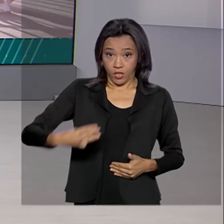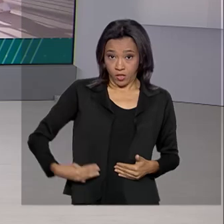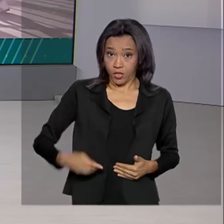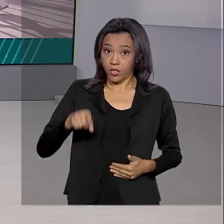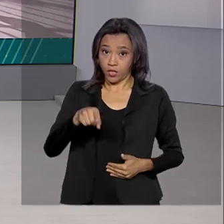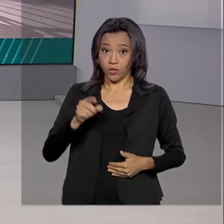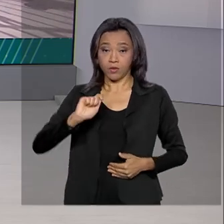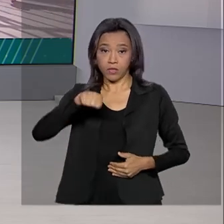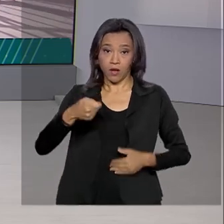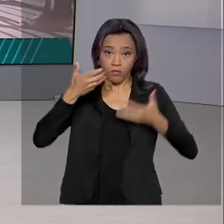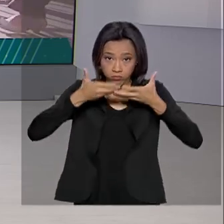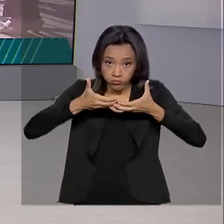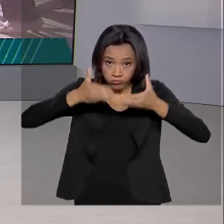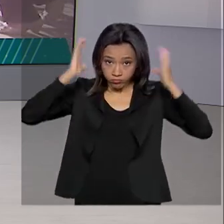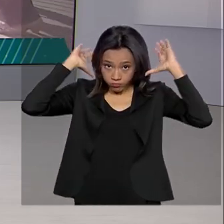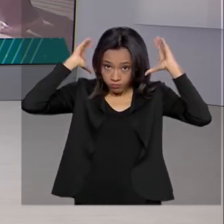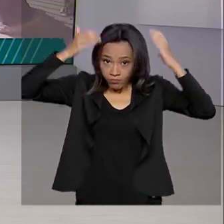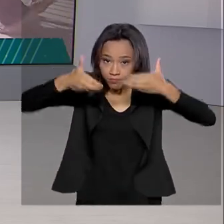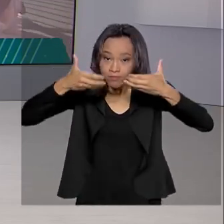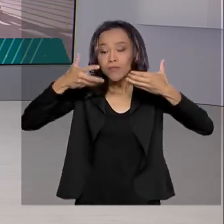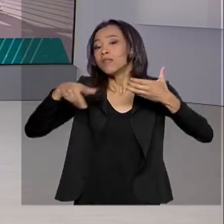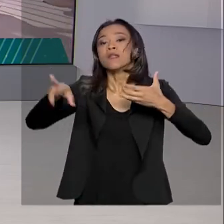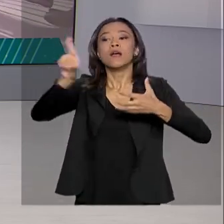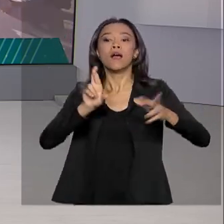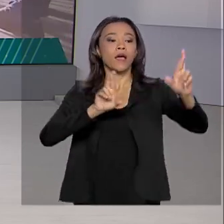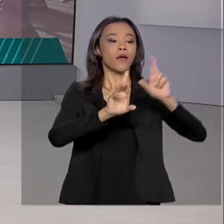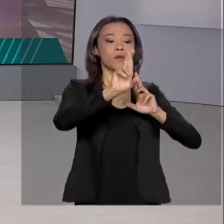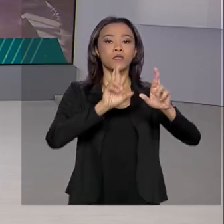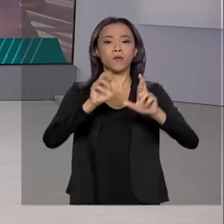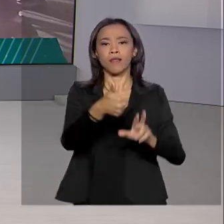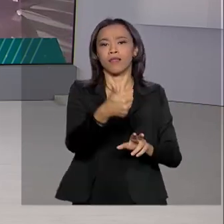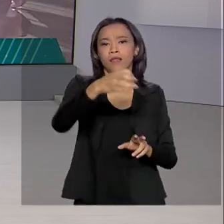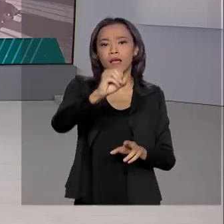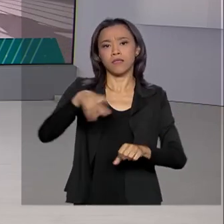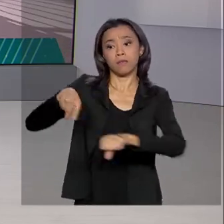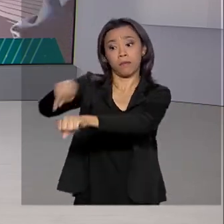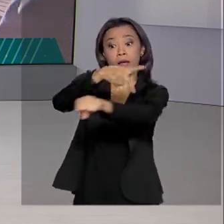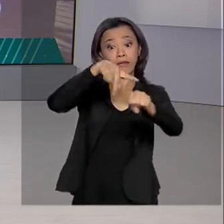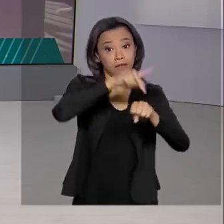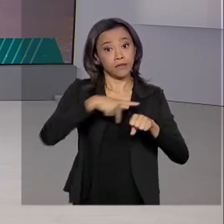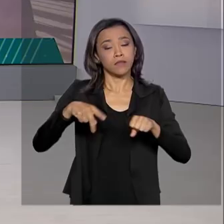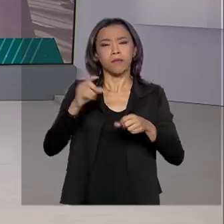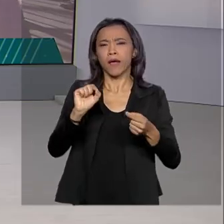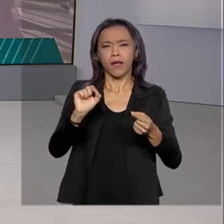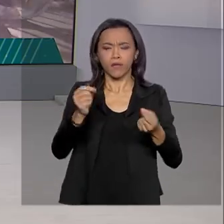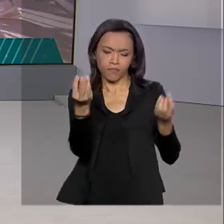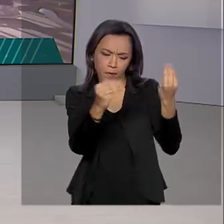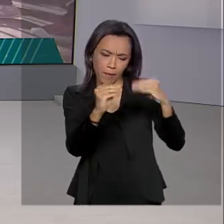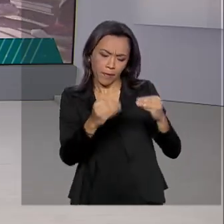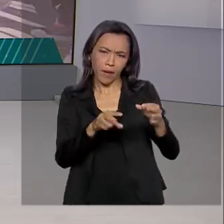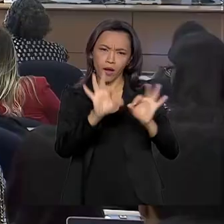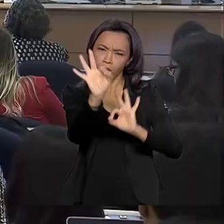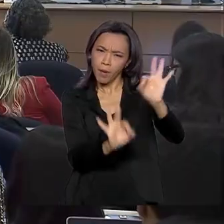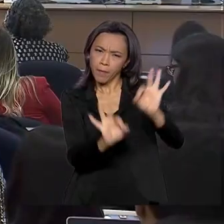Comunicações, Marcos Pontes, se reuniu com representantes de 10 países para tratar de um plano de pesquisa.